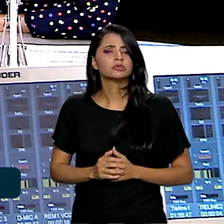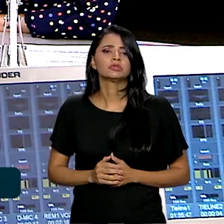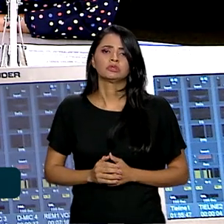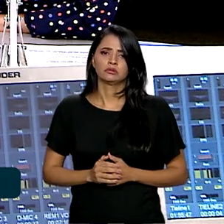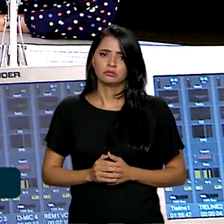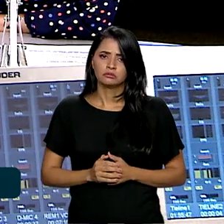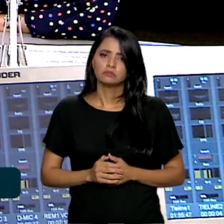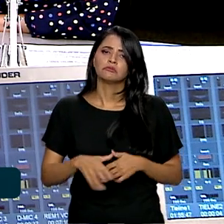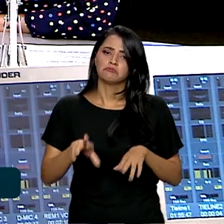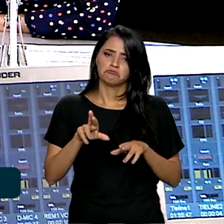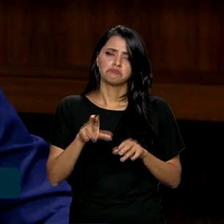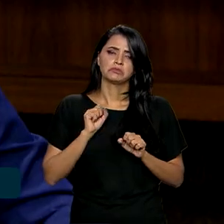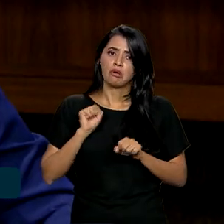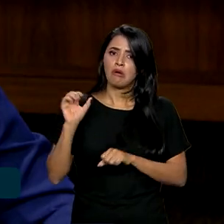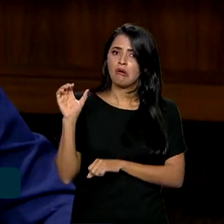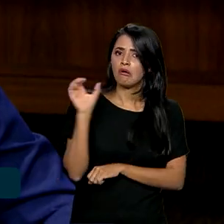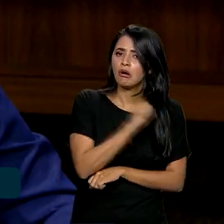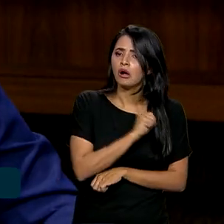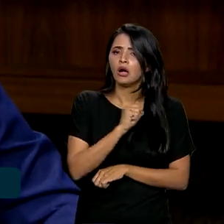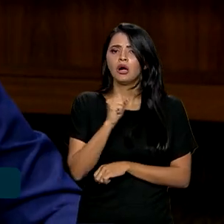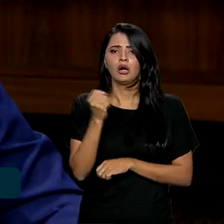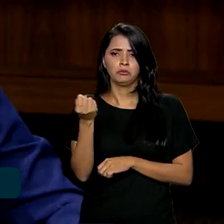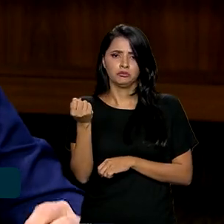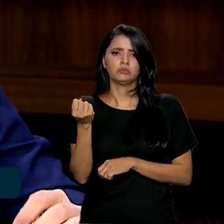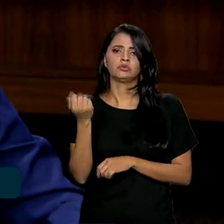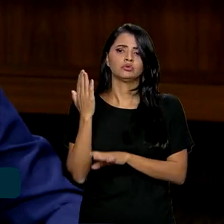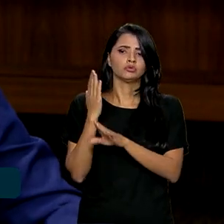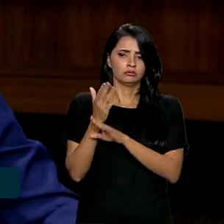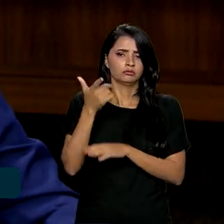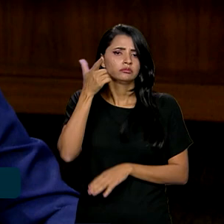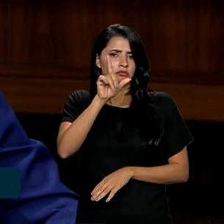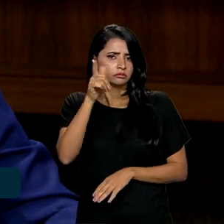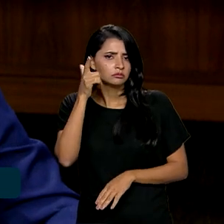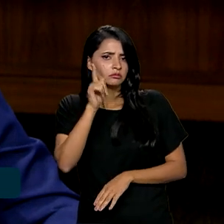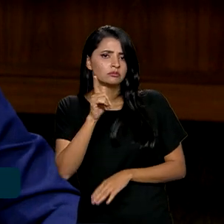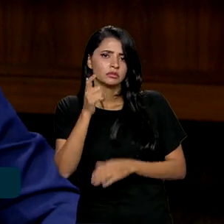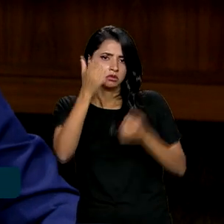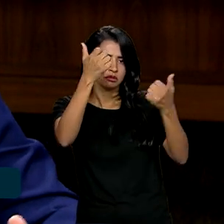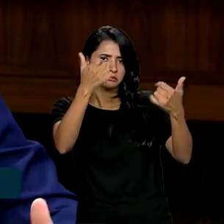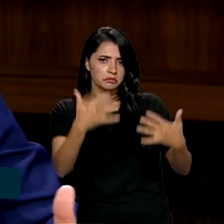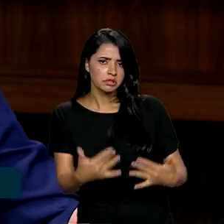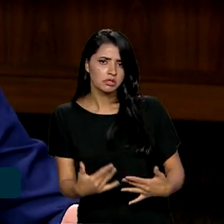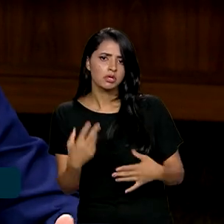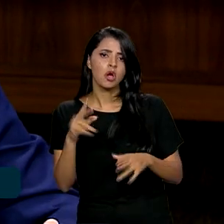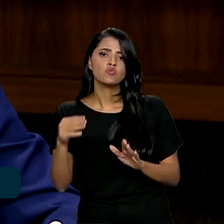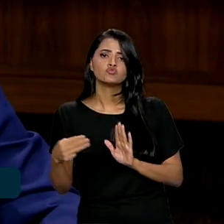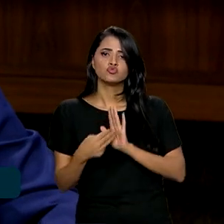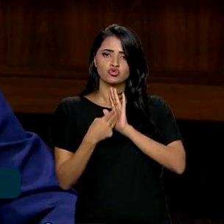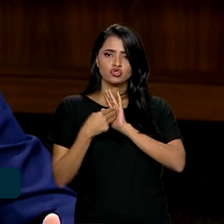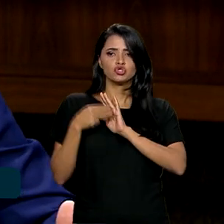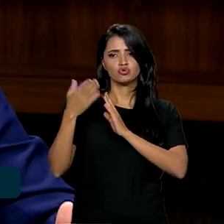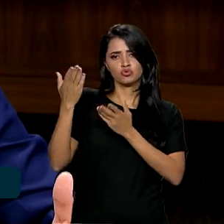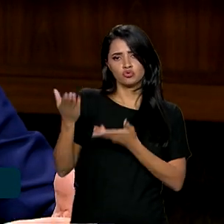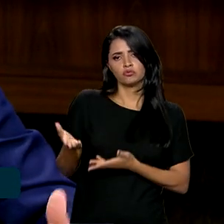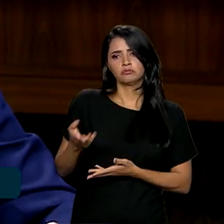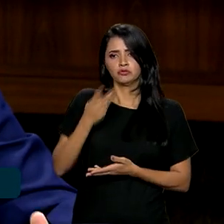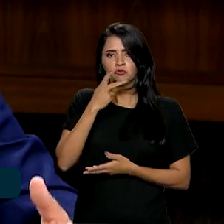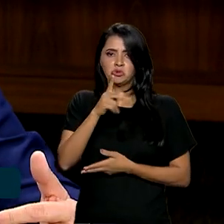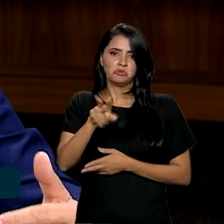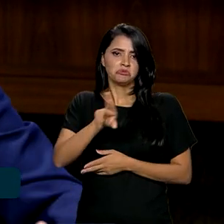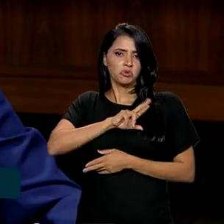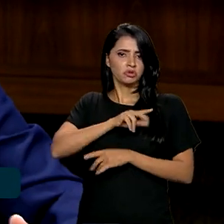espero que o mais rápido possível nós consigamos dizer à sociedade. O ministro cogitou, eventualmente, se não tiver